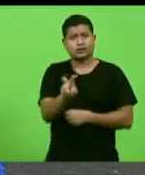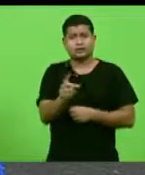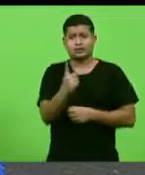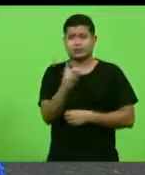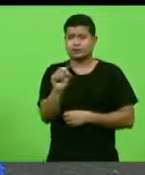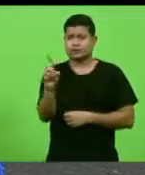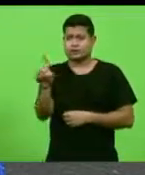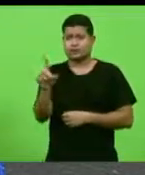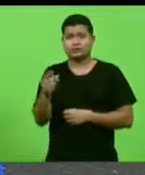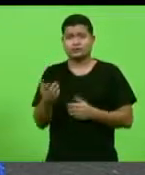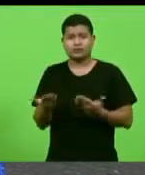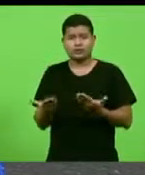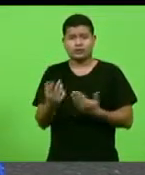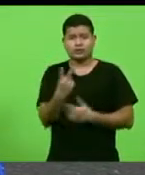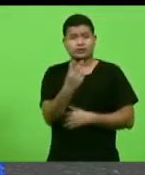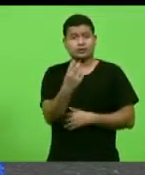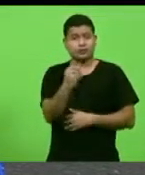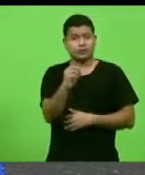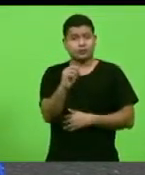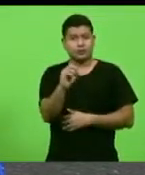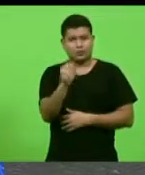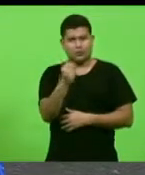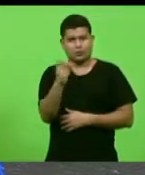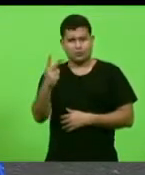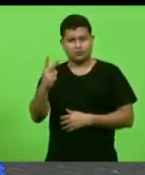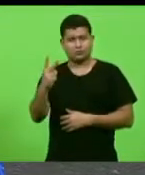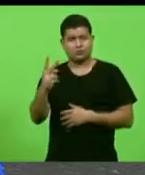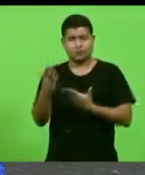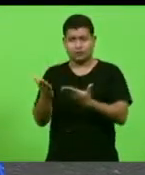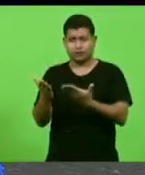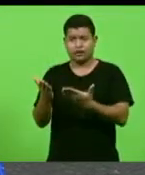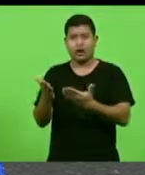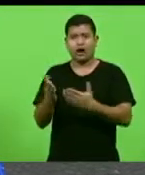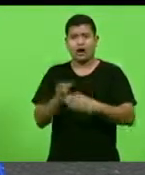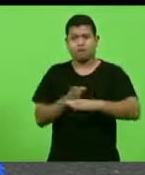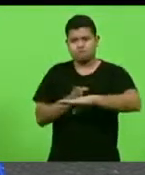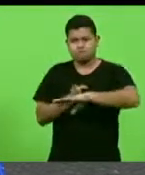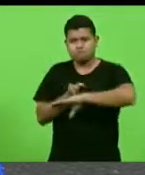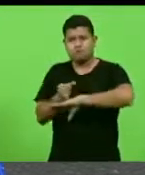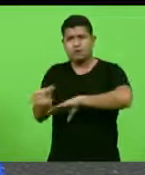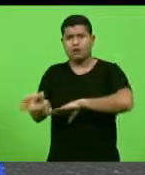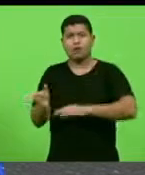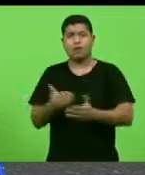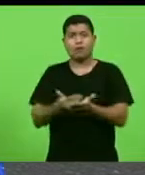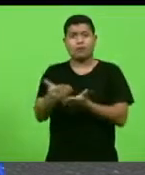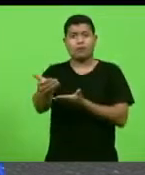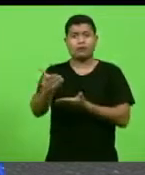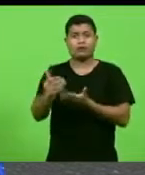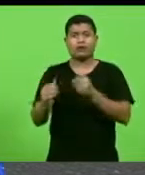da 282, que corta Santa Catarina, da ponte,